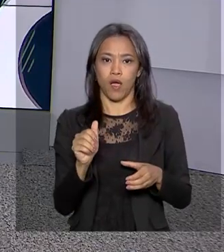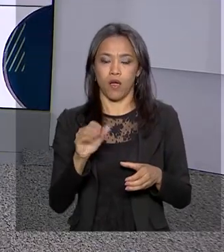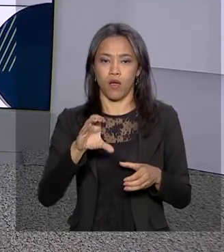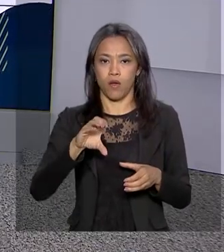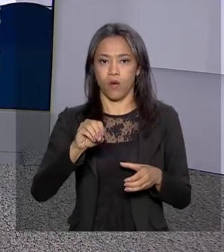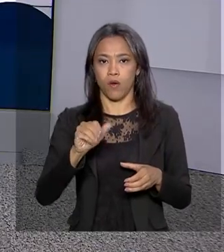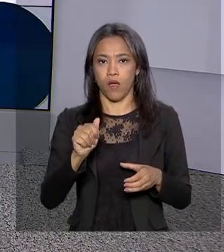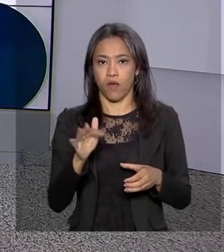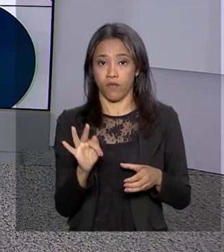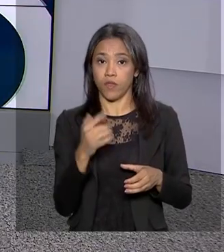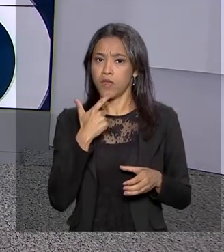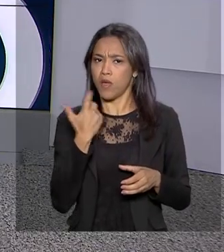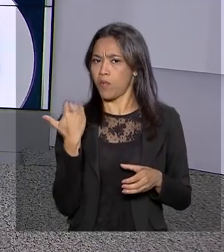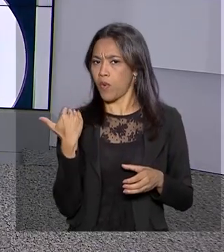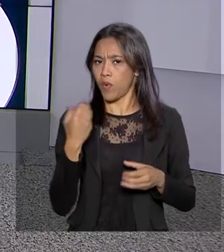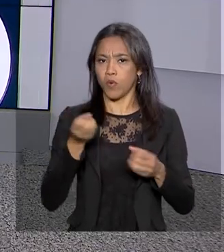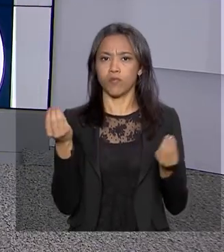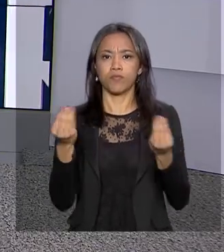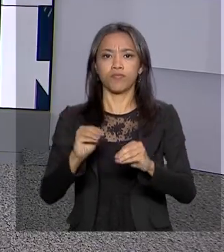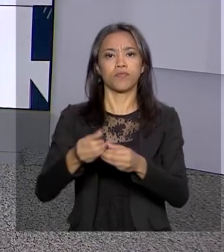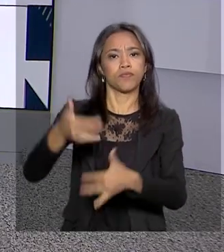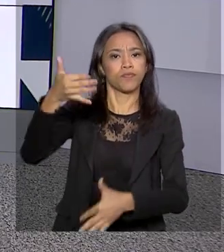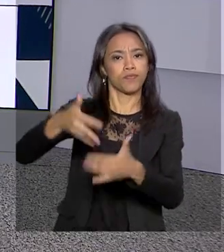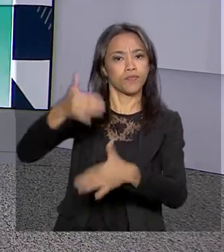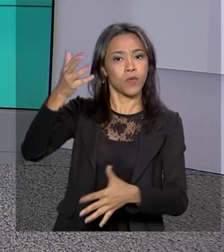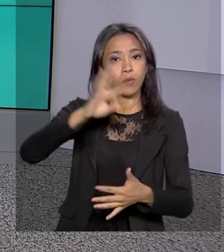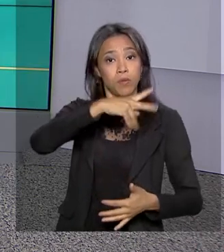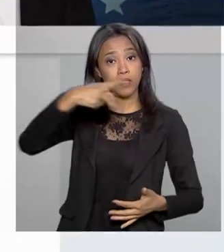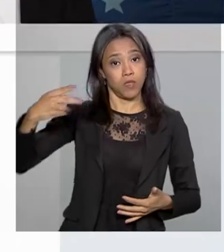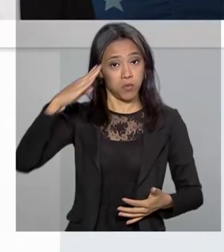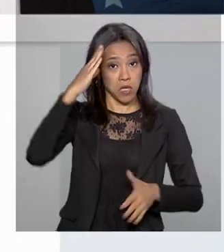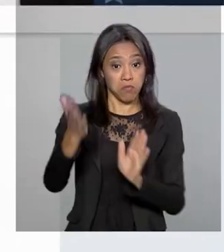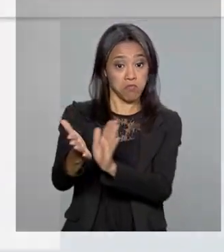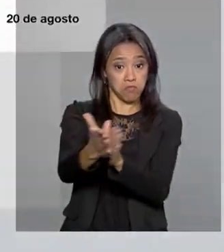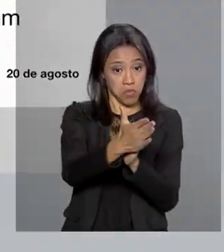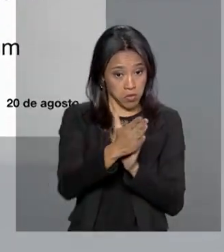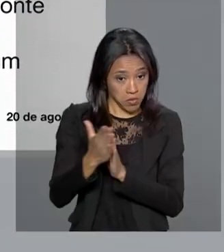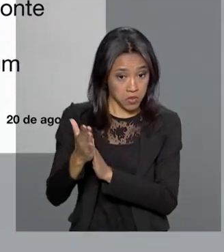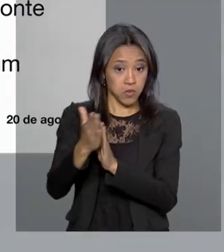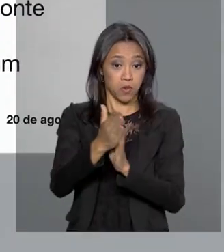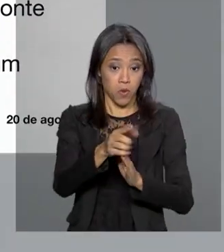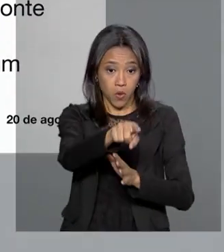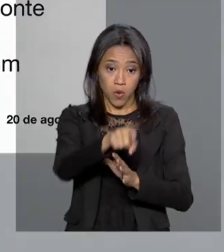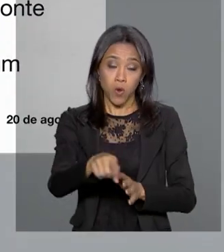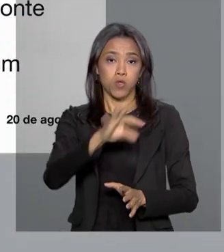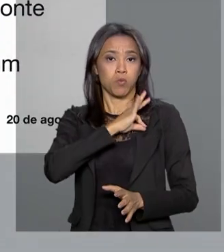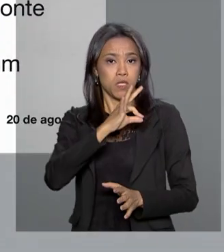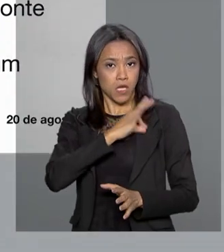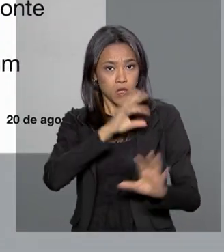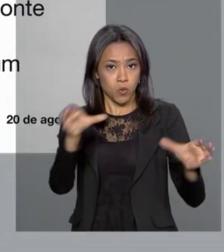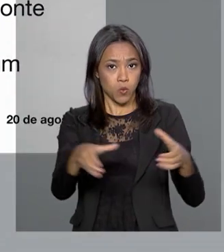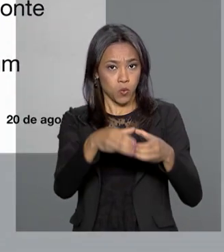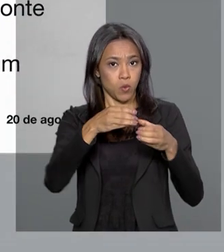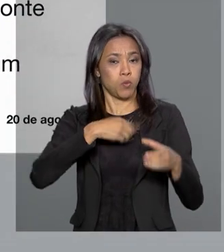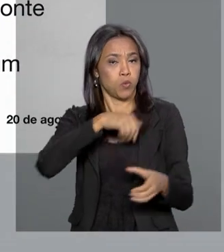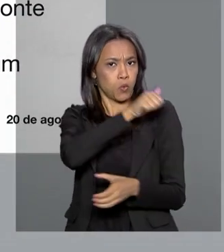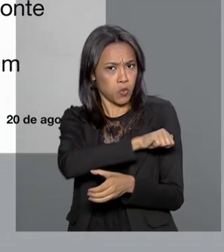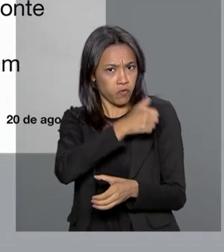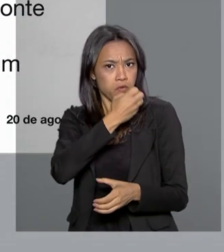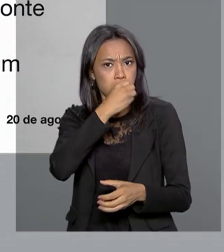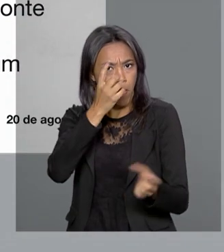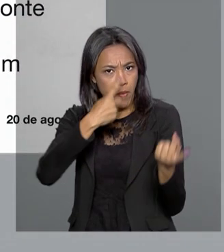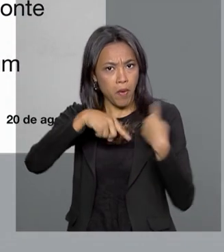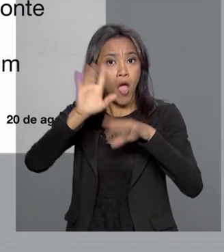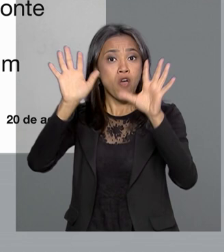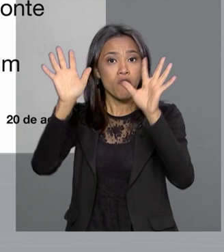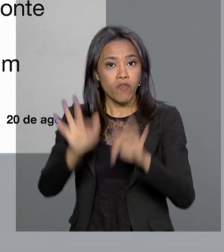pouco, pelas redes sociais, o presidente Jair Bolsonaro parabenizou os policiais do Rio de Janeiro pela ação bem-sucedida que pôs fim ao